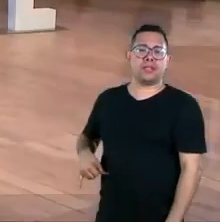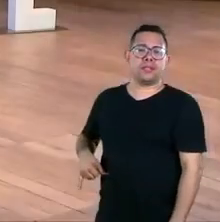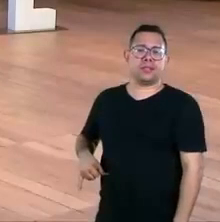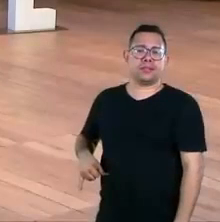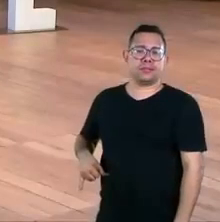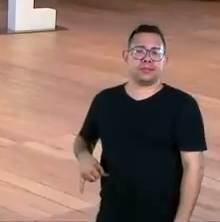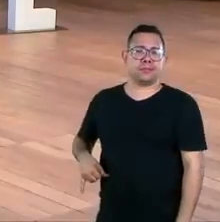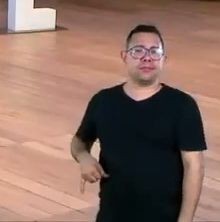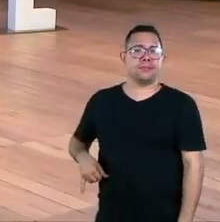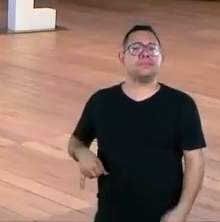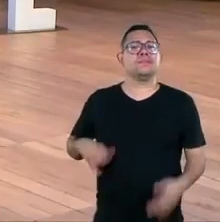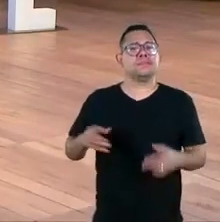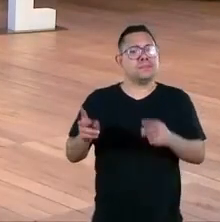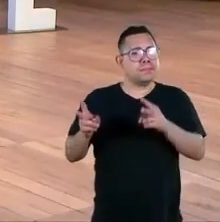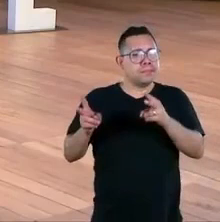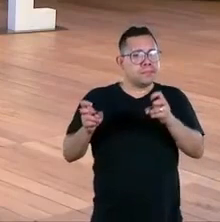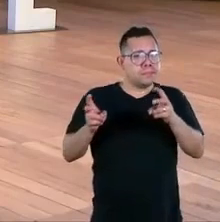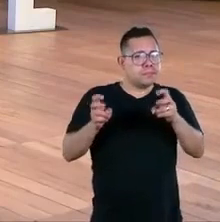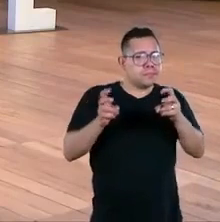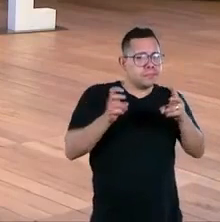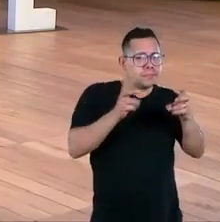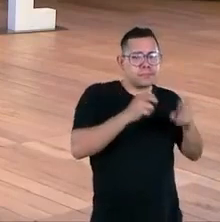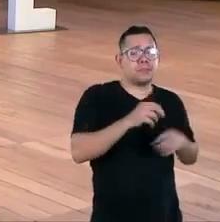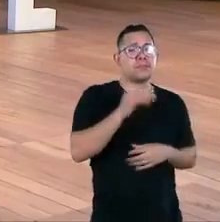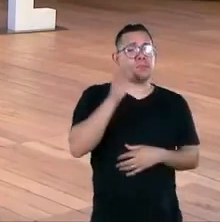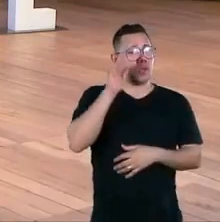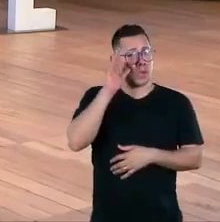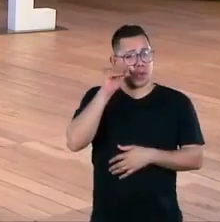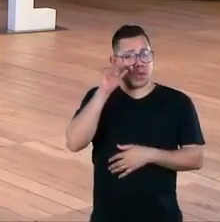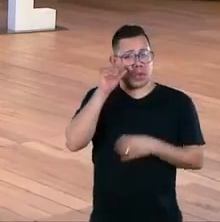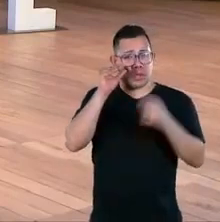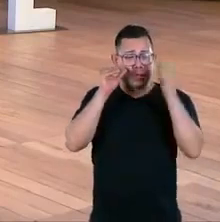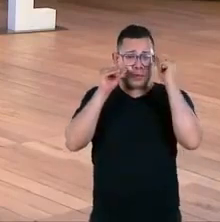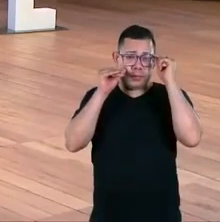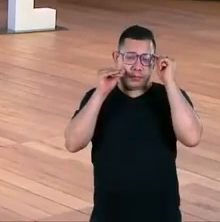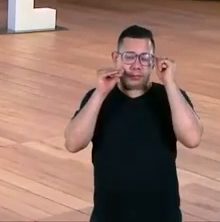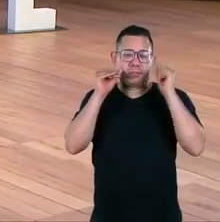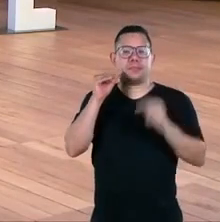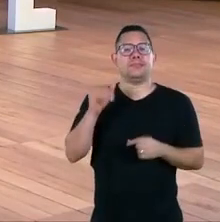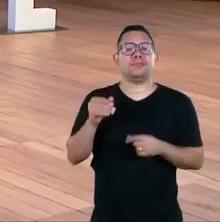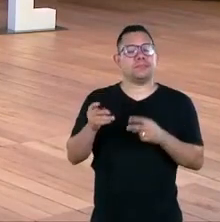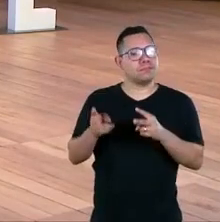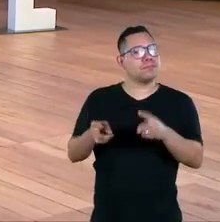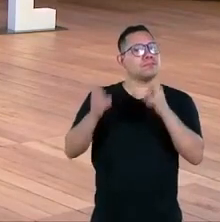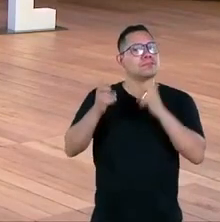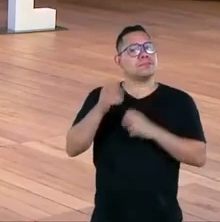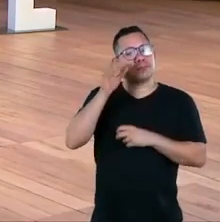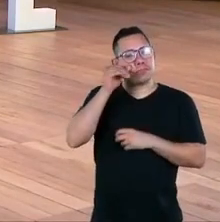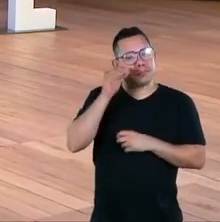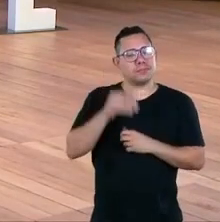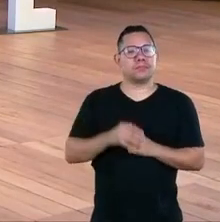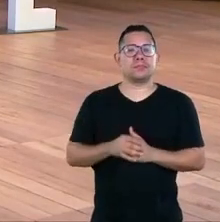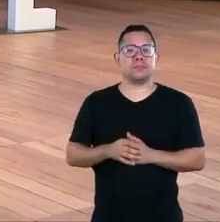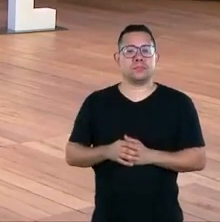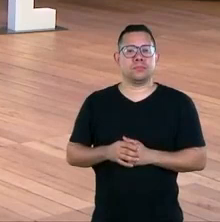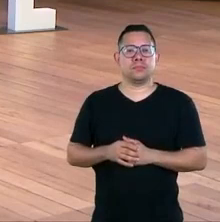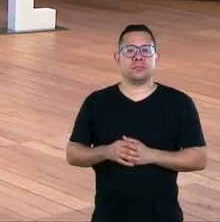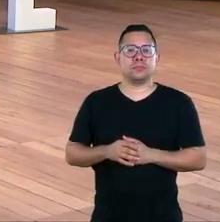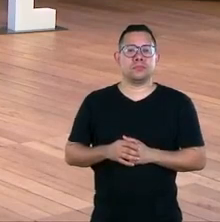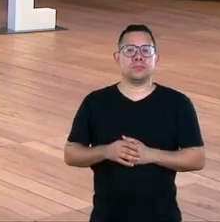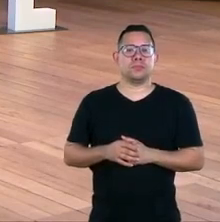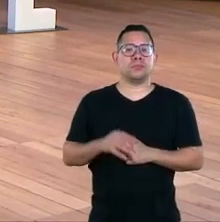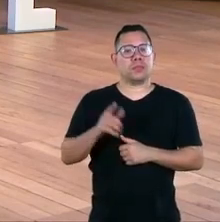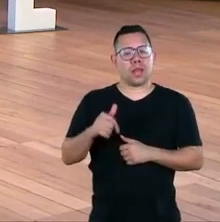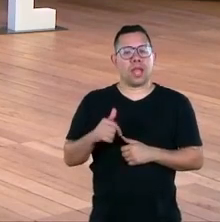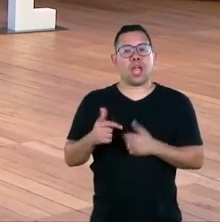alimentar na história da humanidade muito curiosa com relação às coisas que fazem a substância